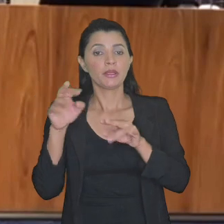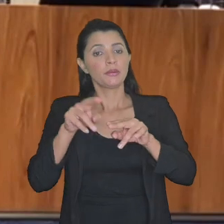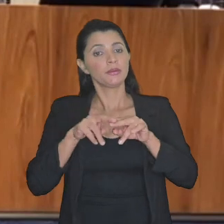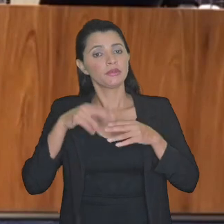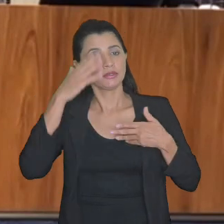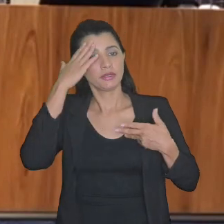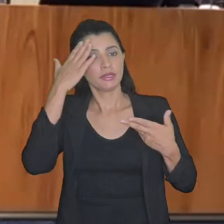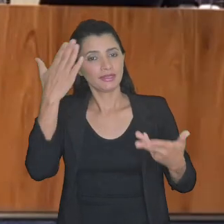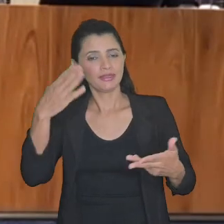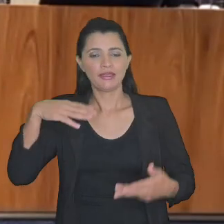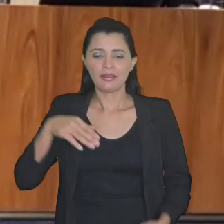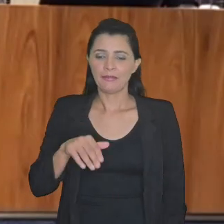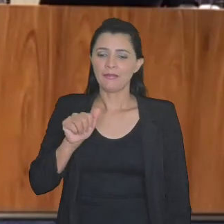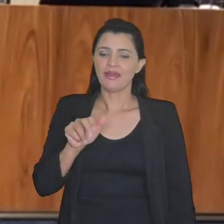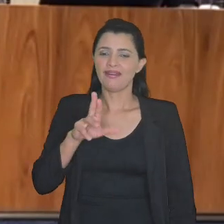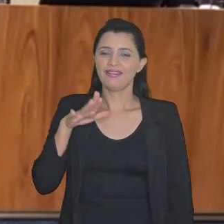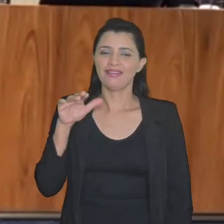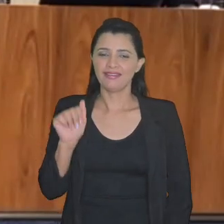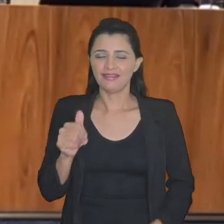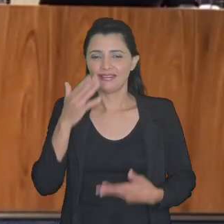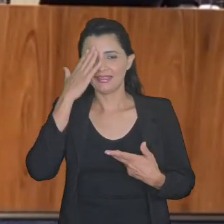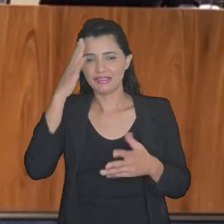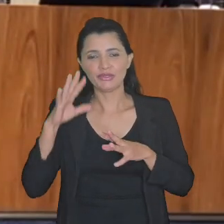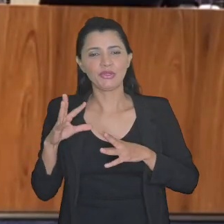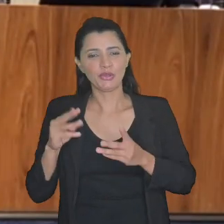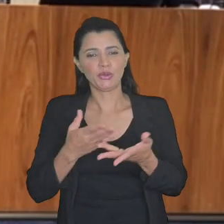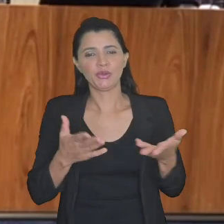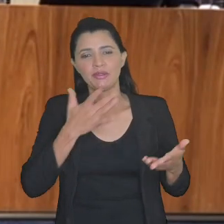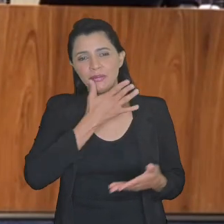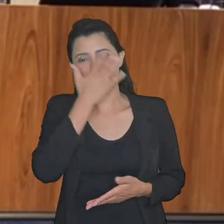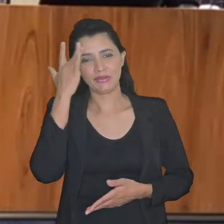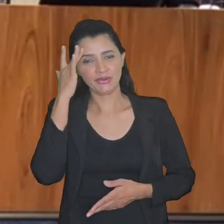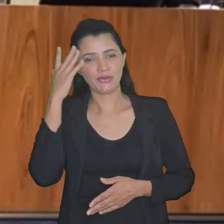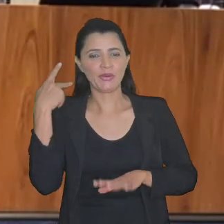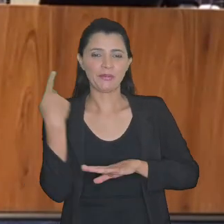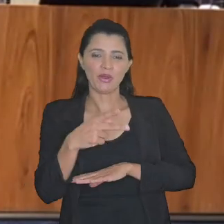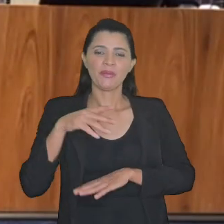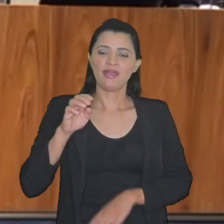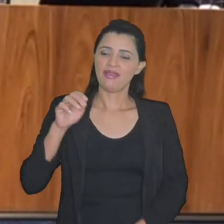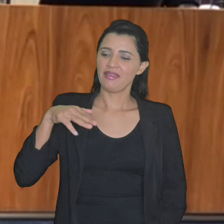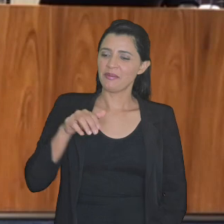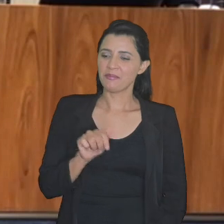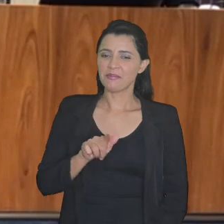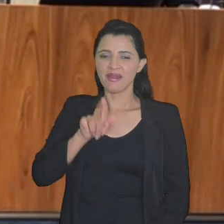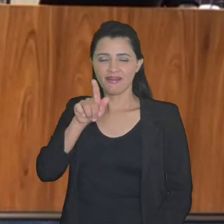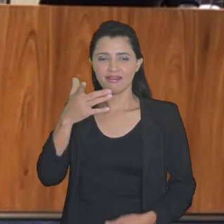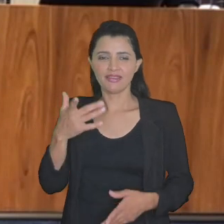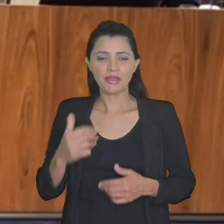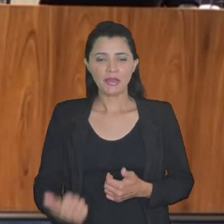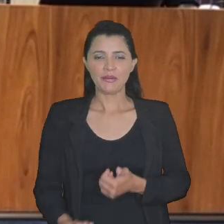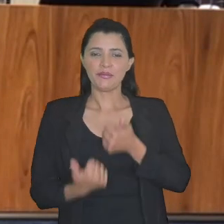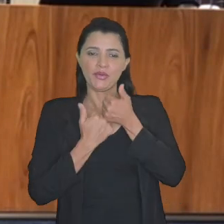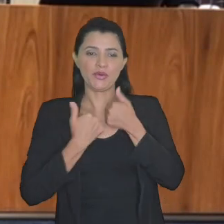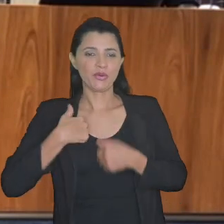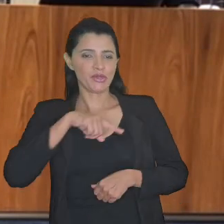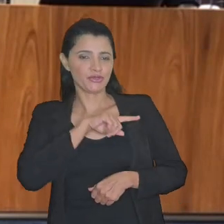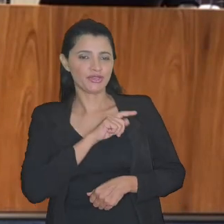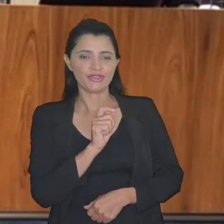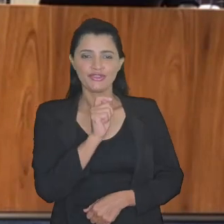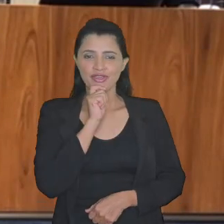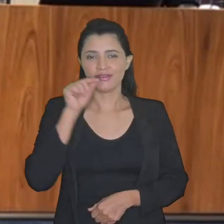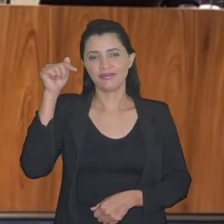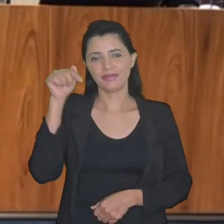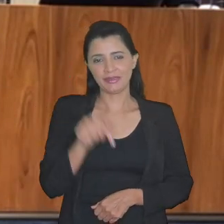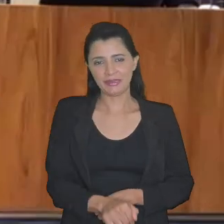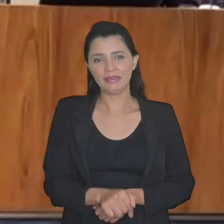assistir então com isso agradeço Mariana José Roberto todo o pessoal todo o pessoal aqui da EMAG do apoio a